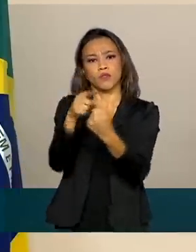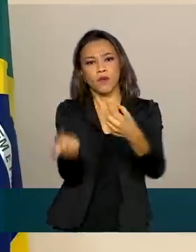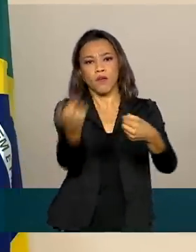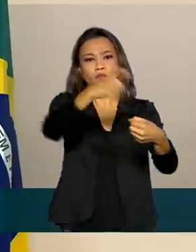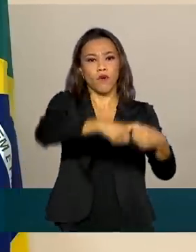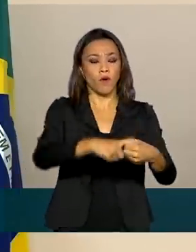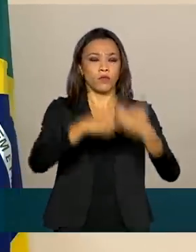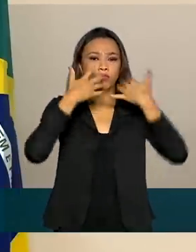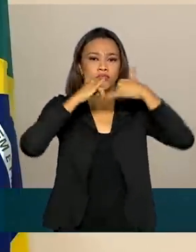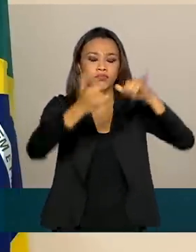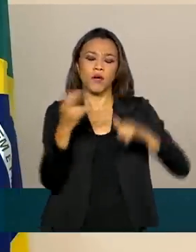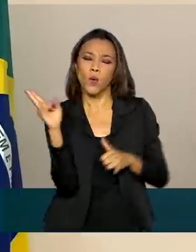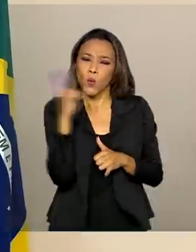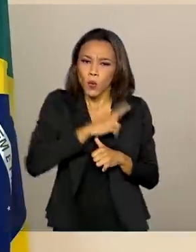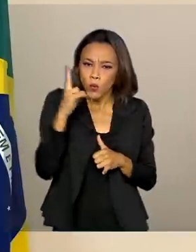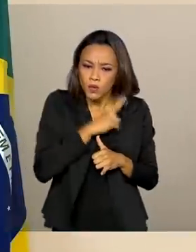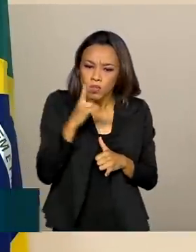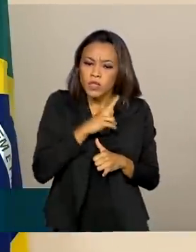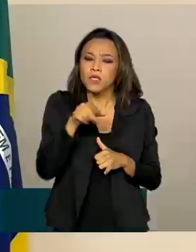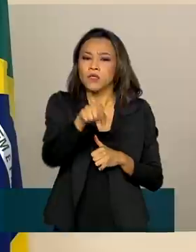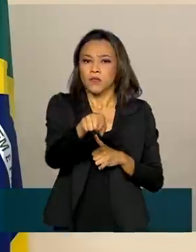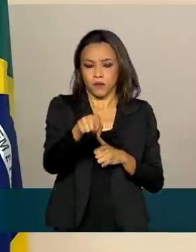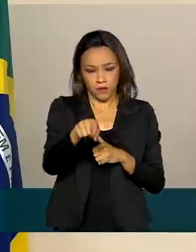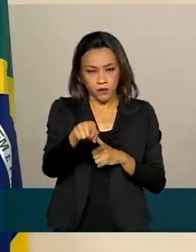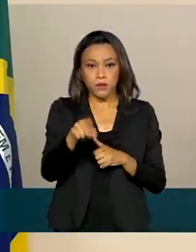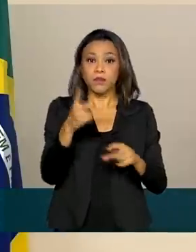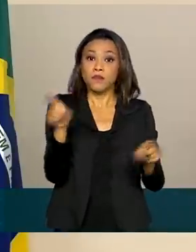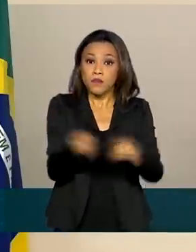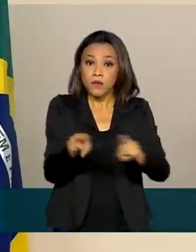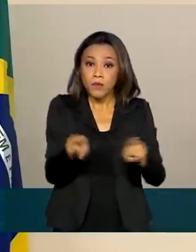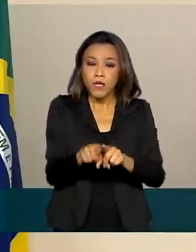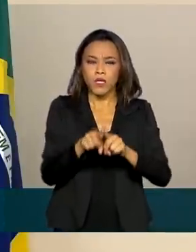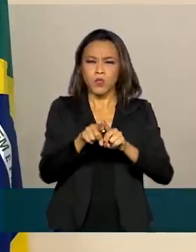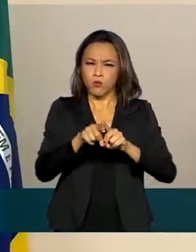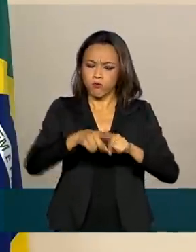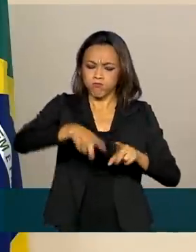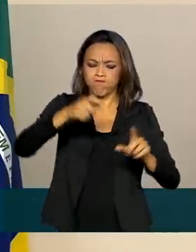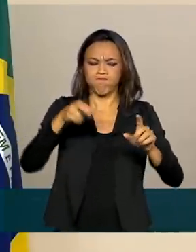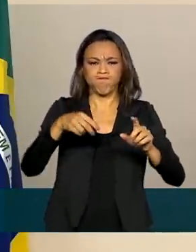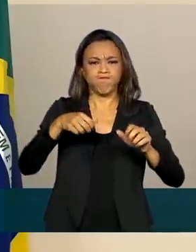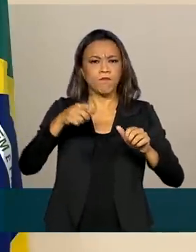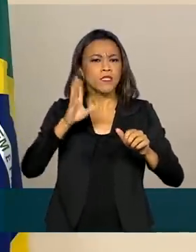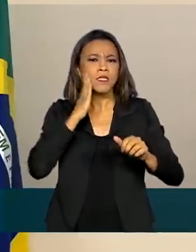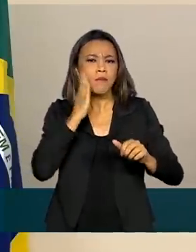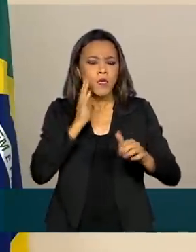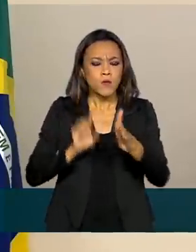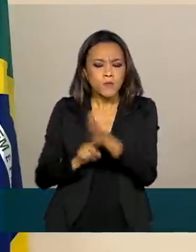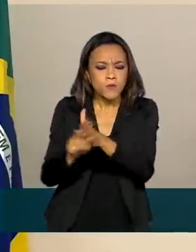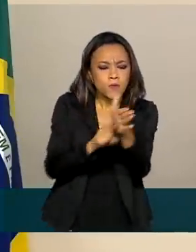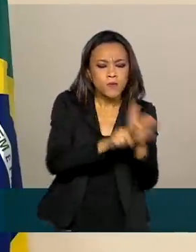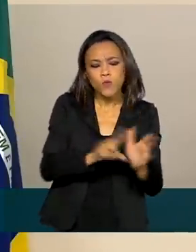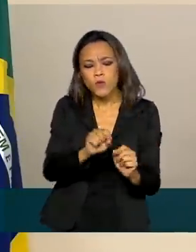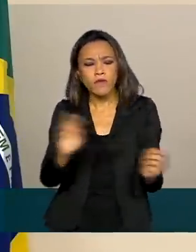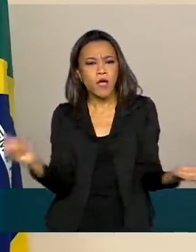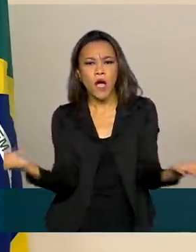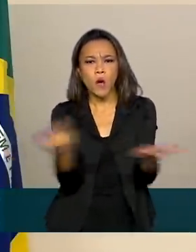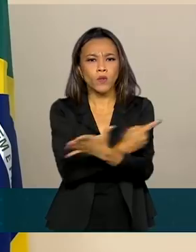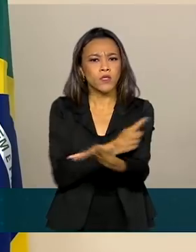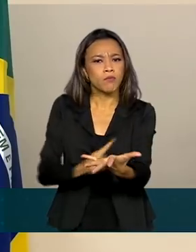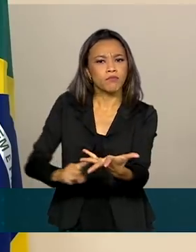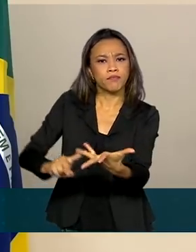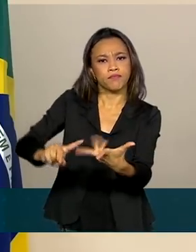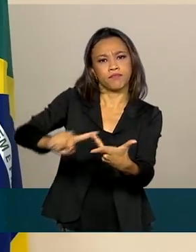o mais rápido possível e determinar com todo o rigor as causas e as responsabilidades